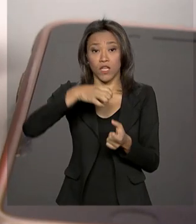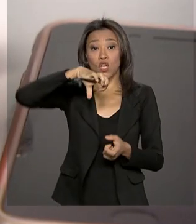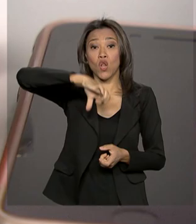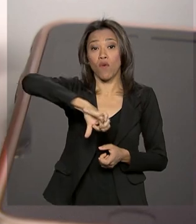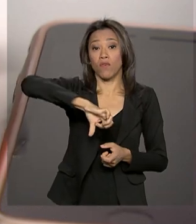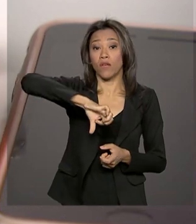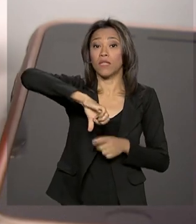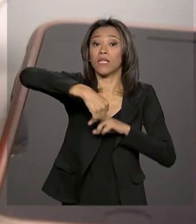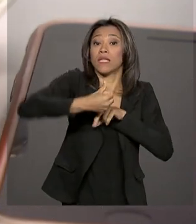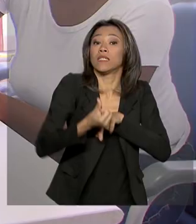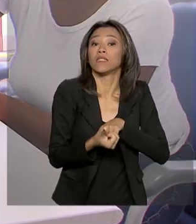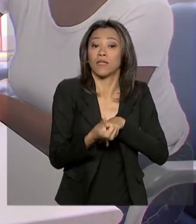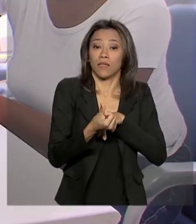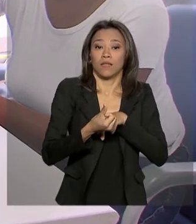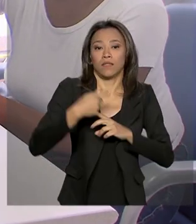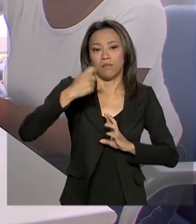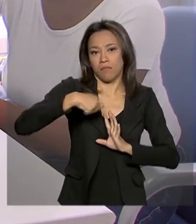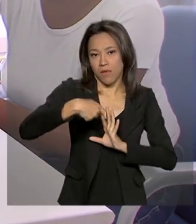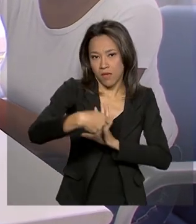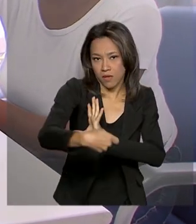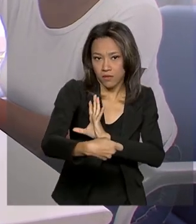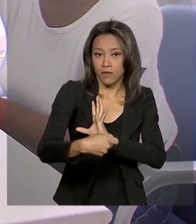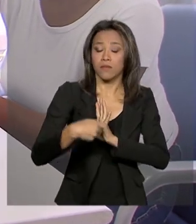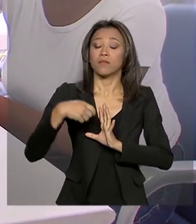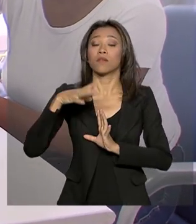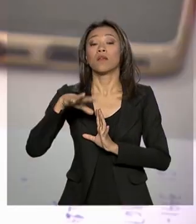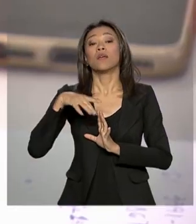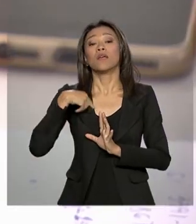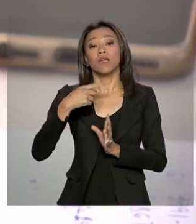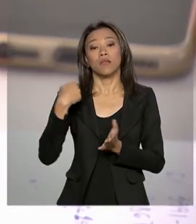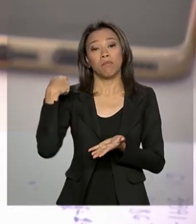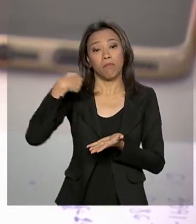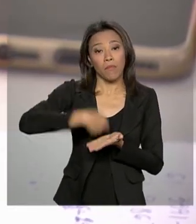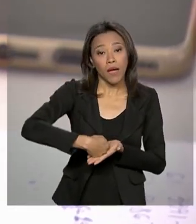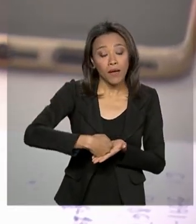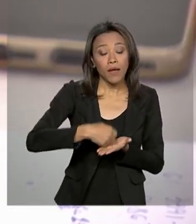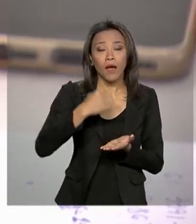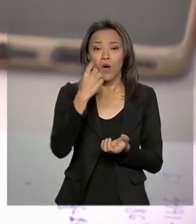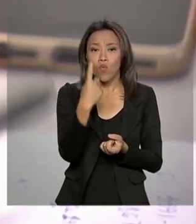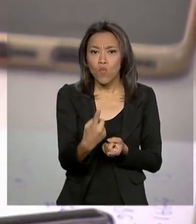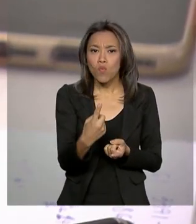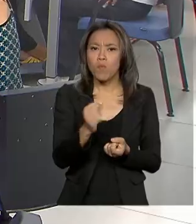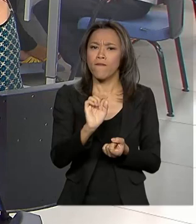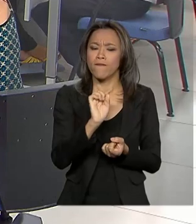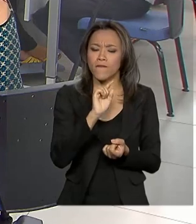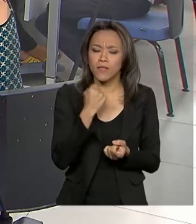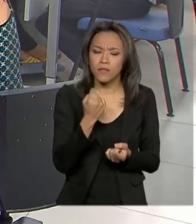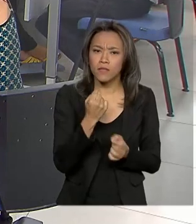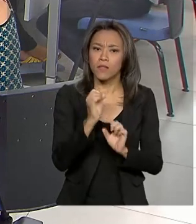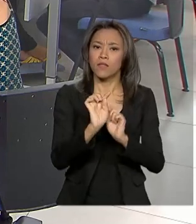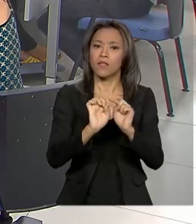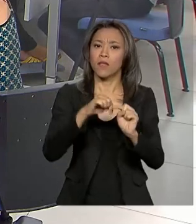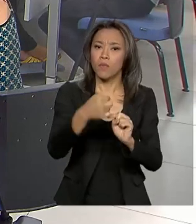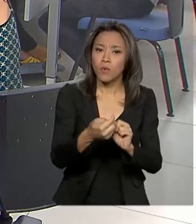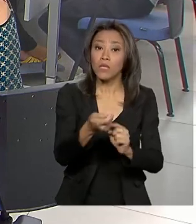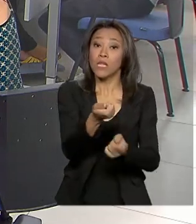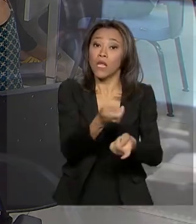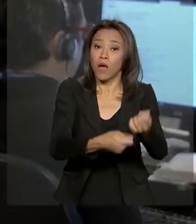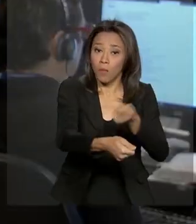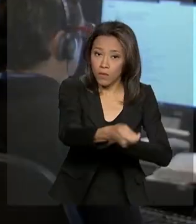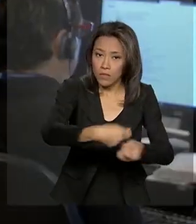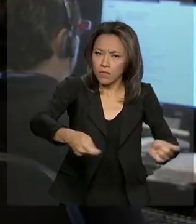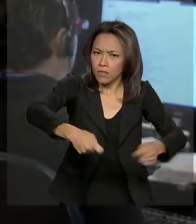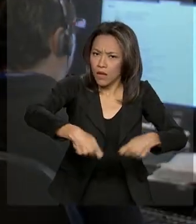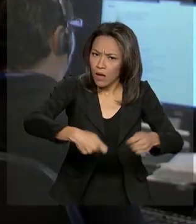meses, realizar uma pausa no pagamento de até uma prestação vencida ou a vencer, ou ainda repactuar a dívida